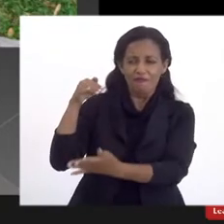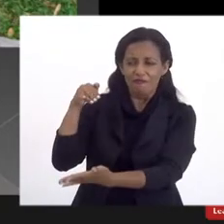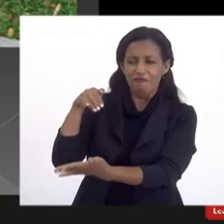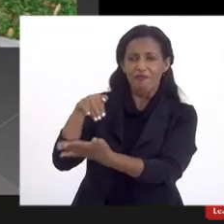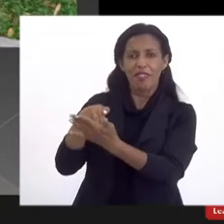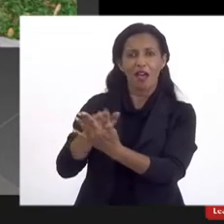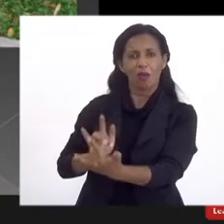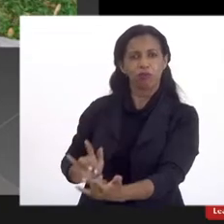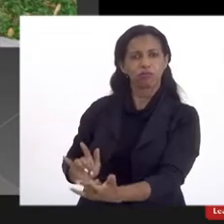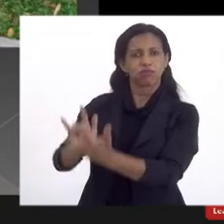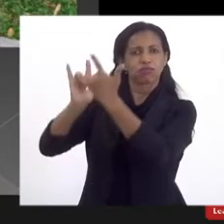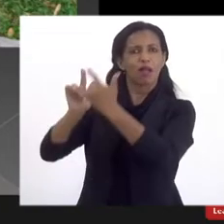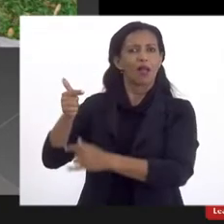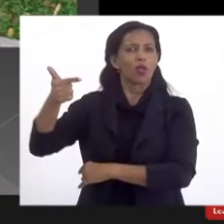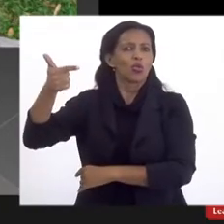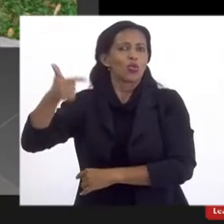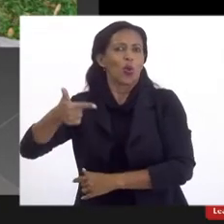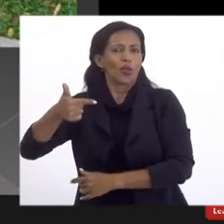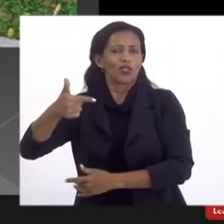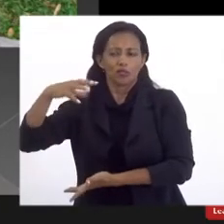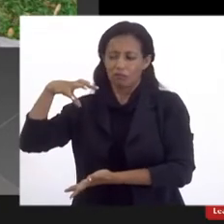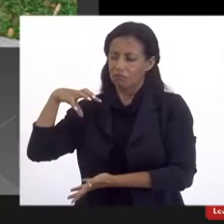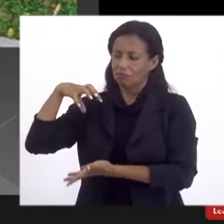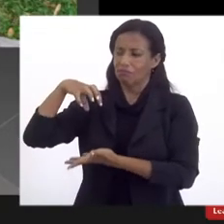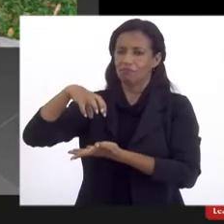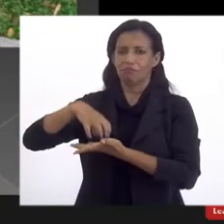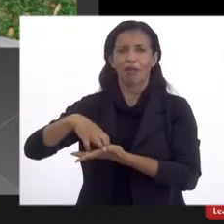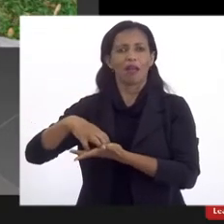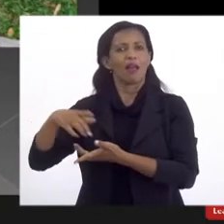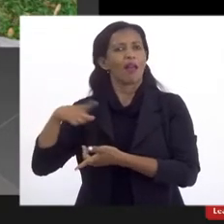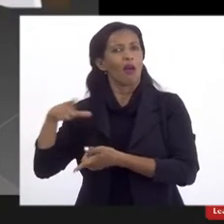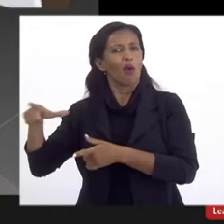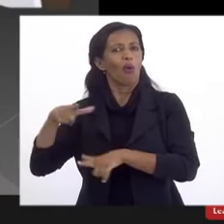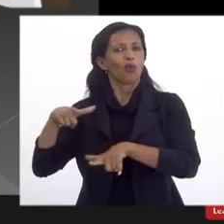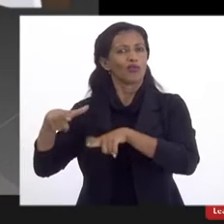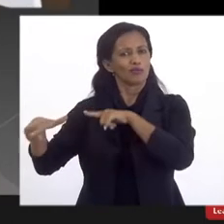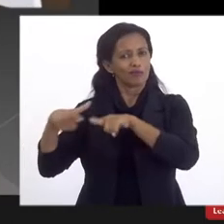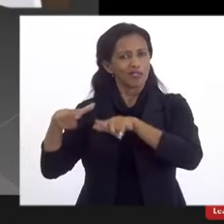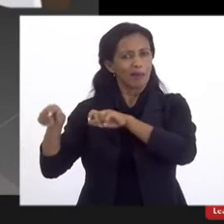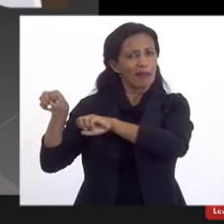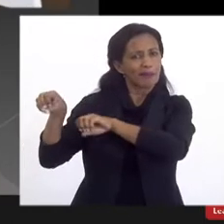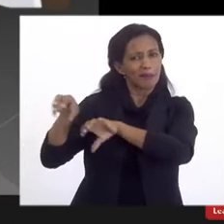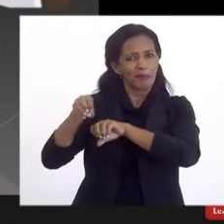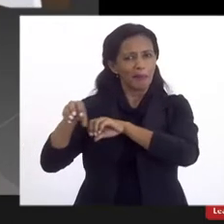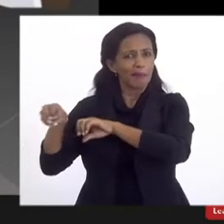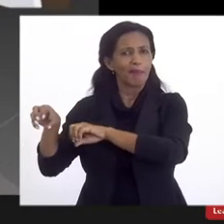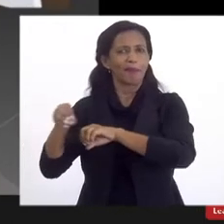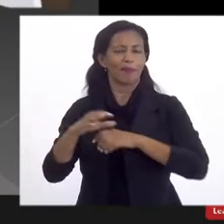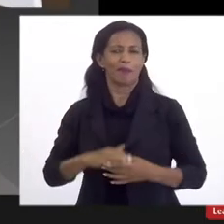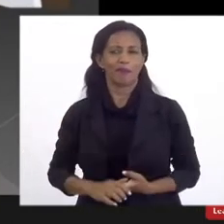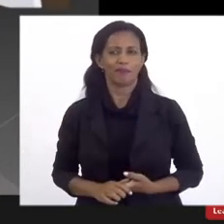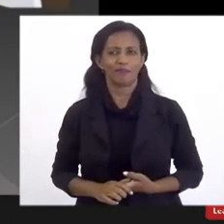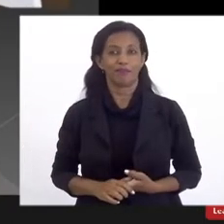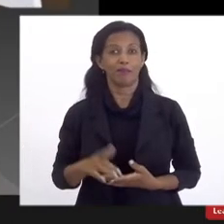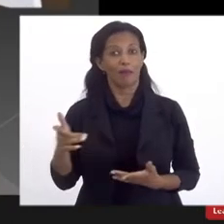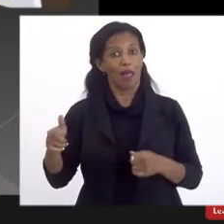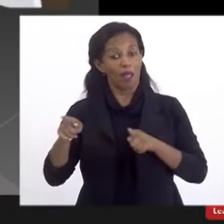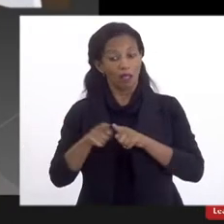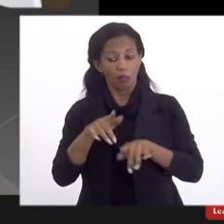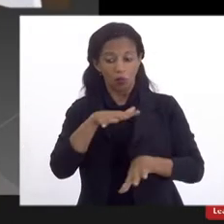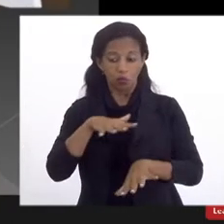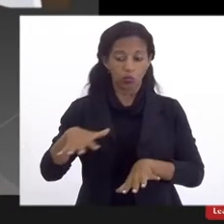2, onde nós concentramos a maioria das nossas atividades letivas. Ainda sobre espaço,